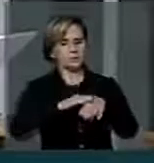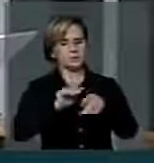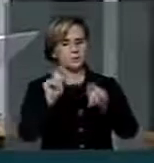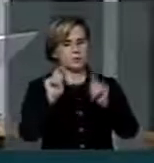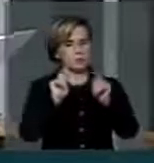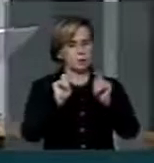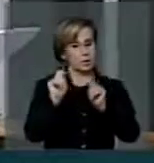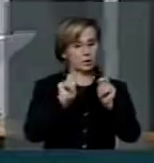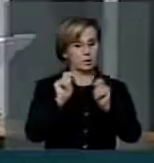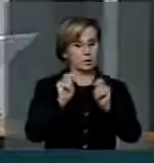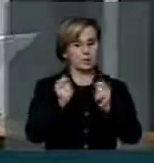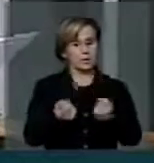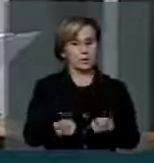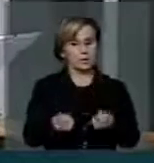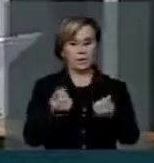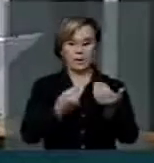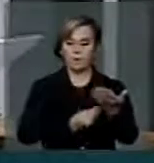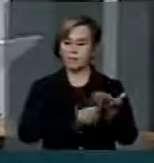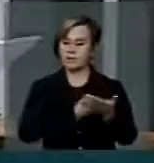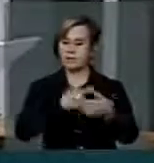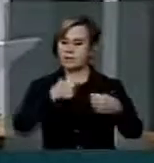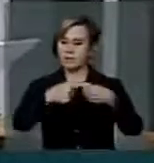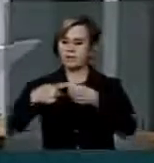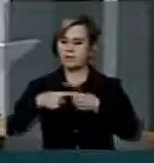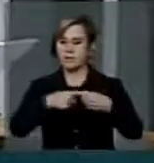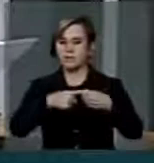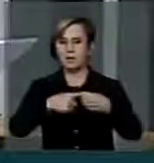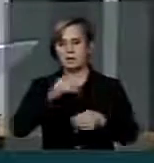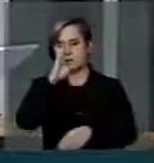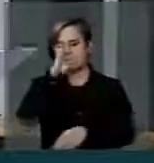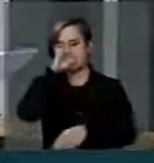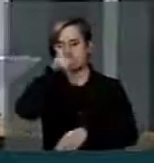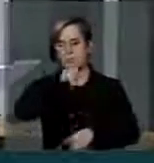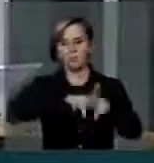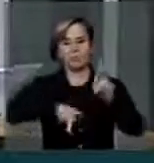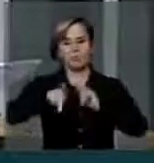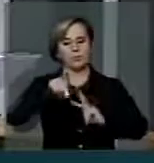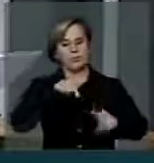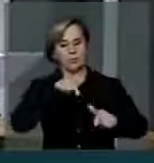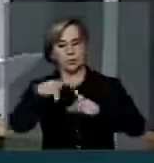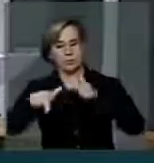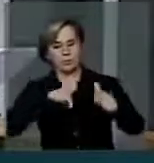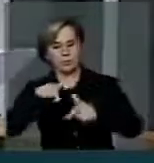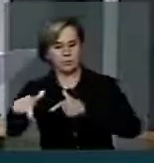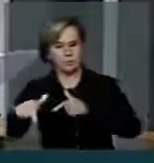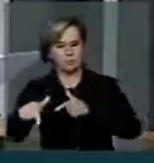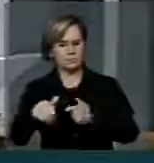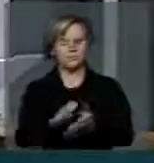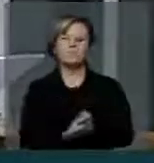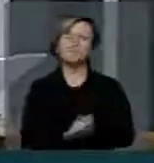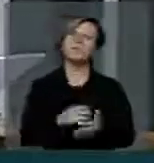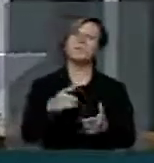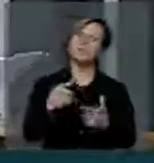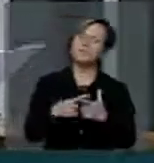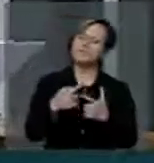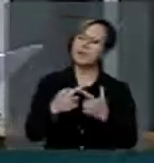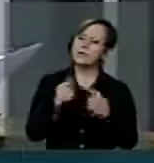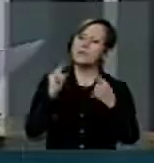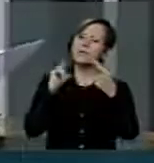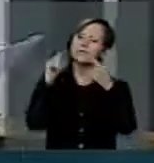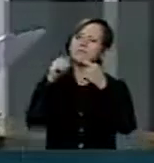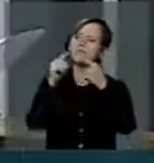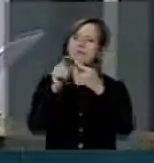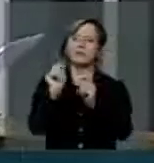vida das cidades, principalmente para a população trabalhadora. Por que, do ponto de vista da economia?